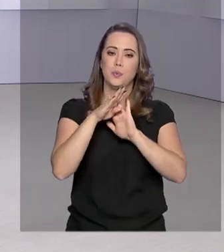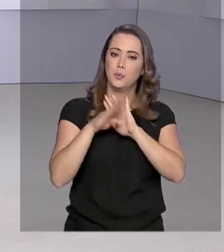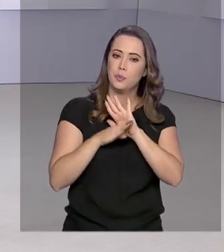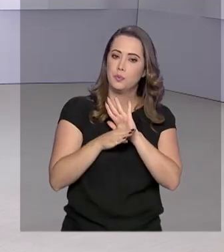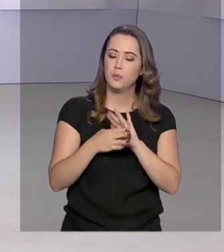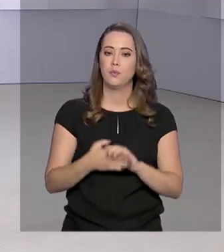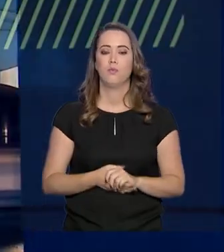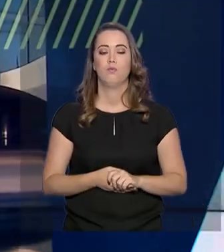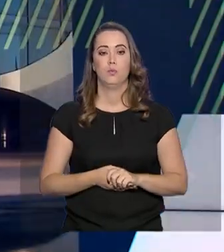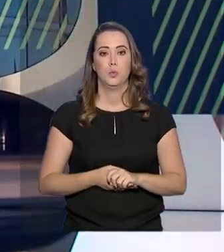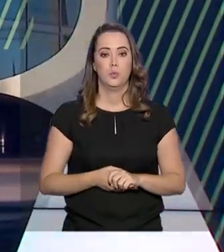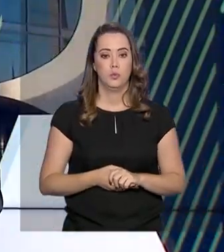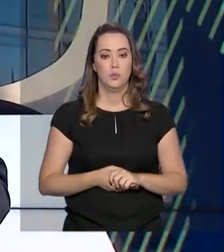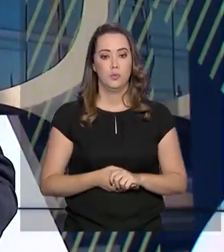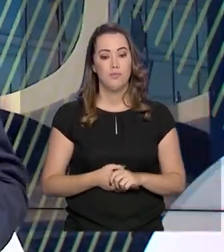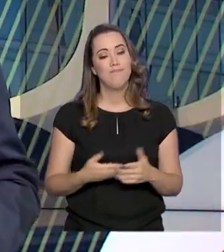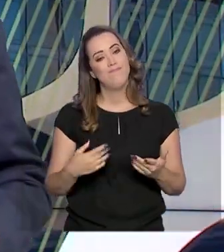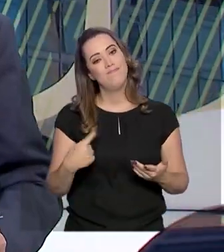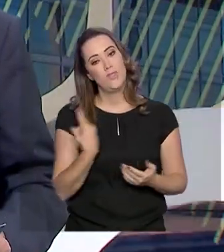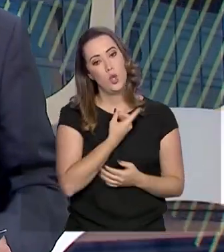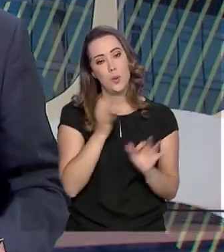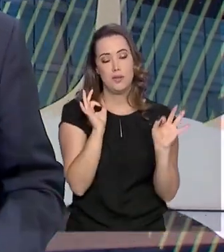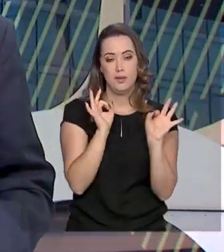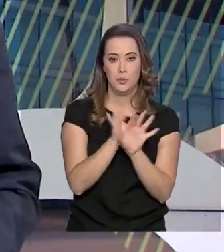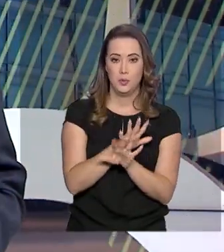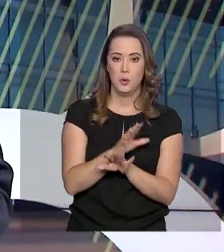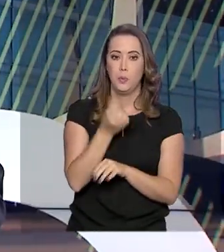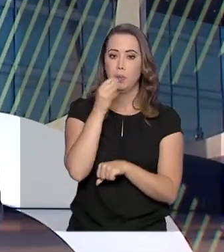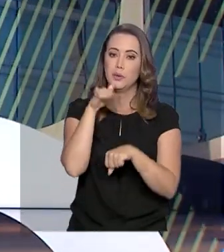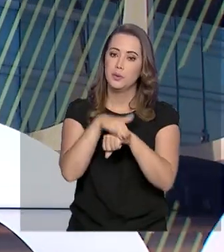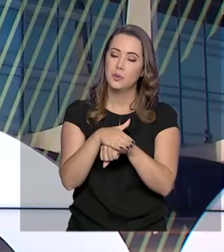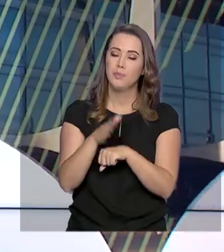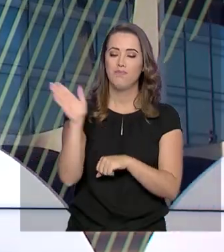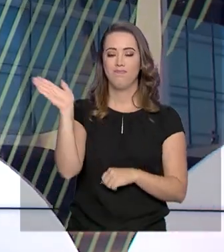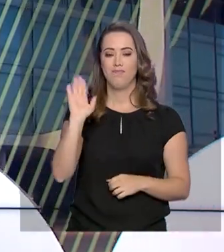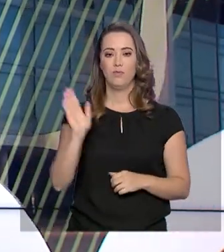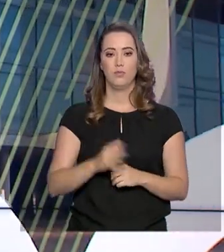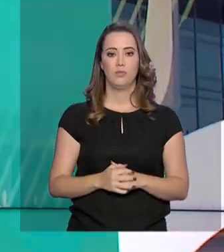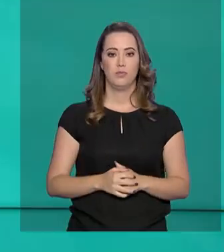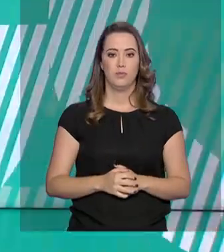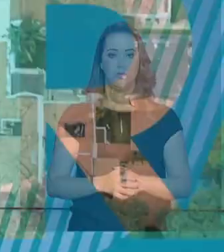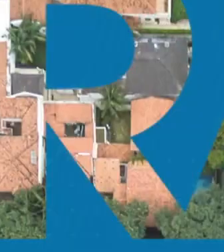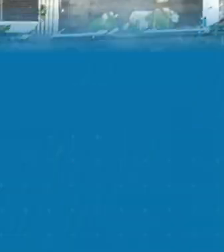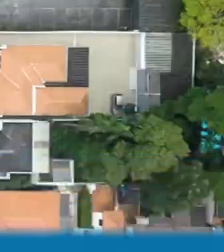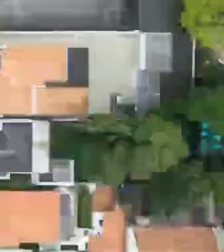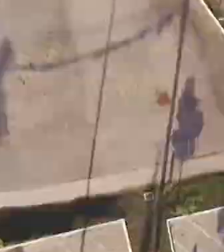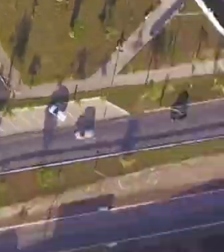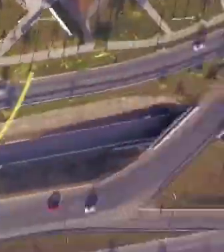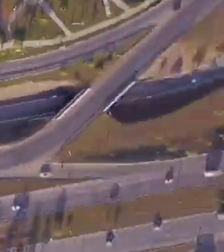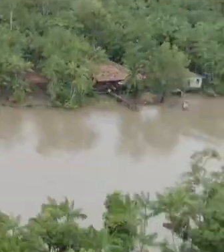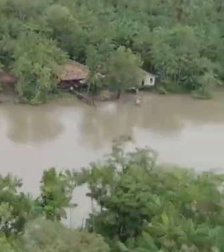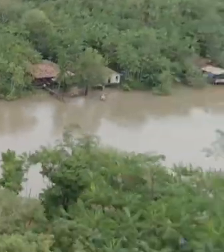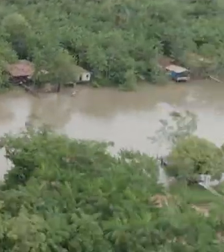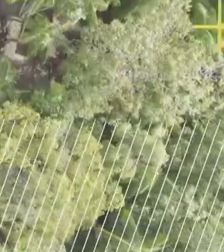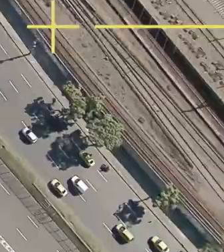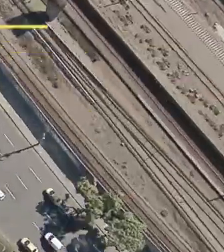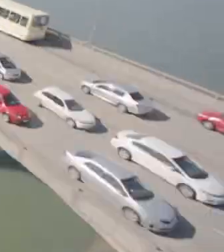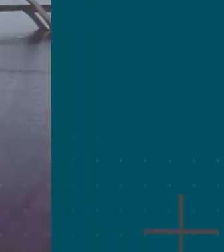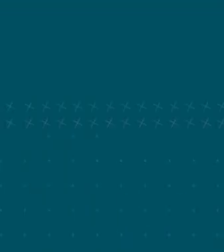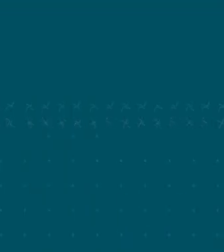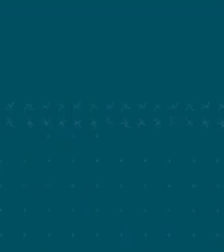nossa programação. O governo agora termina aqui. Uma boa noite para você e até amanhã. AOS